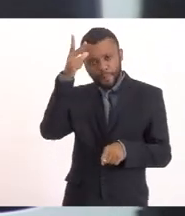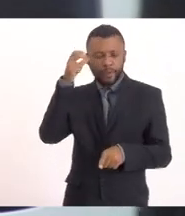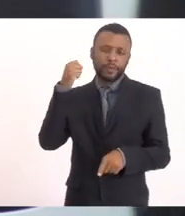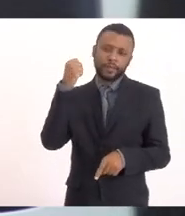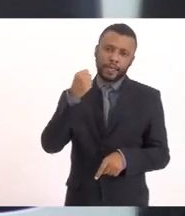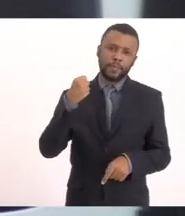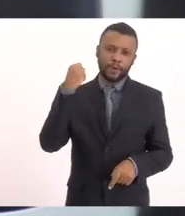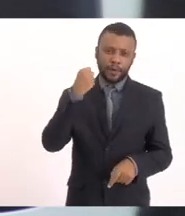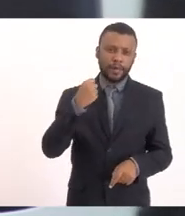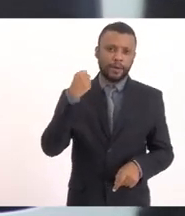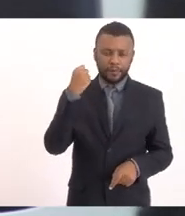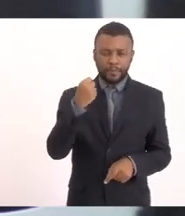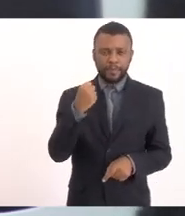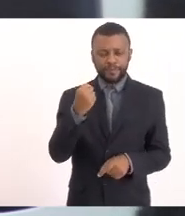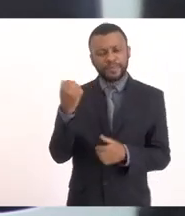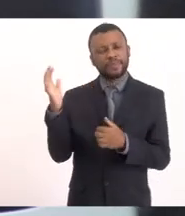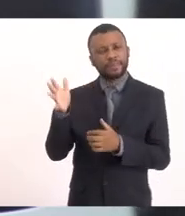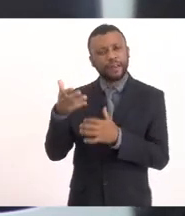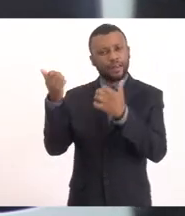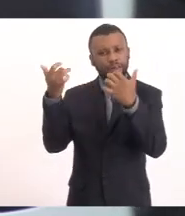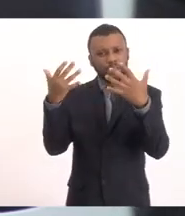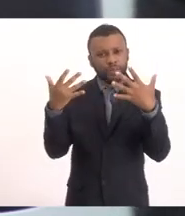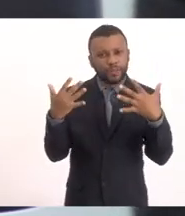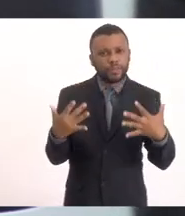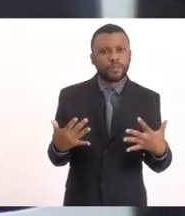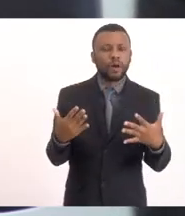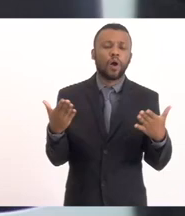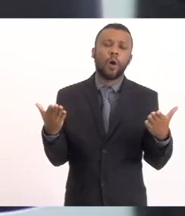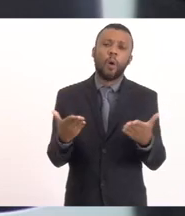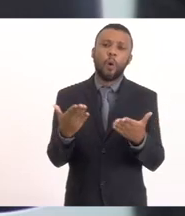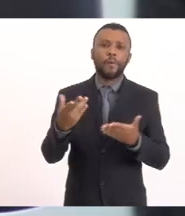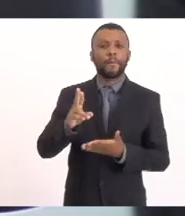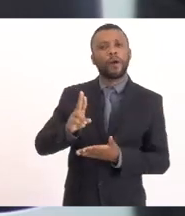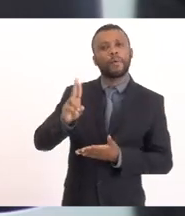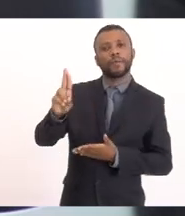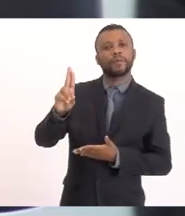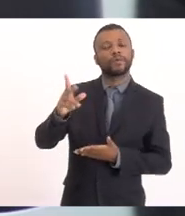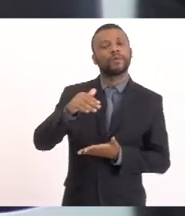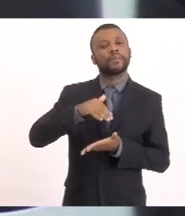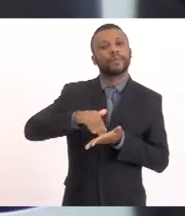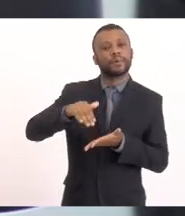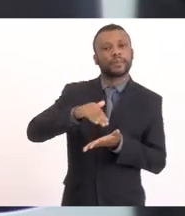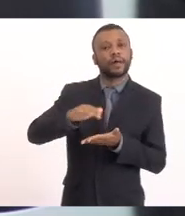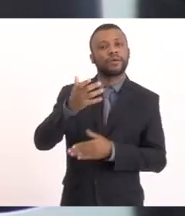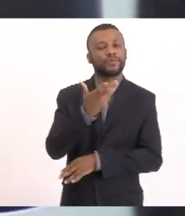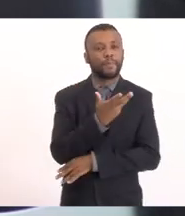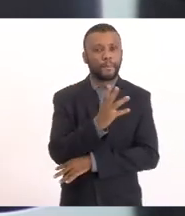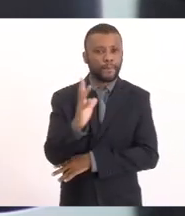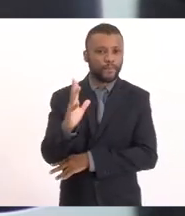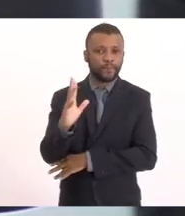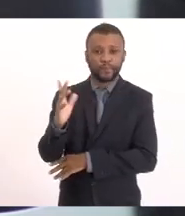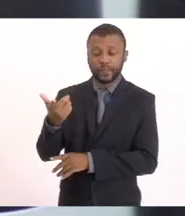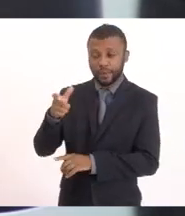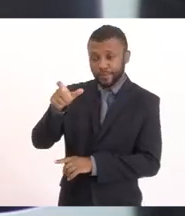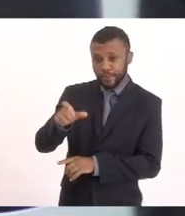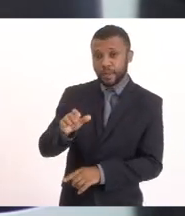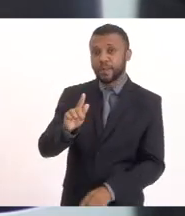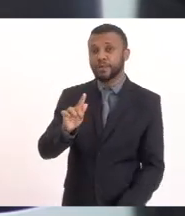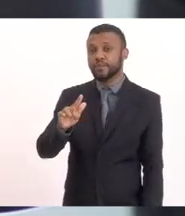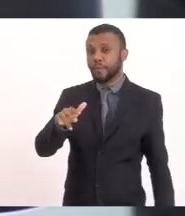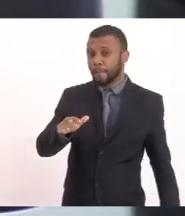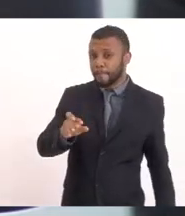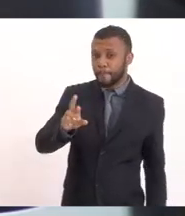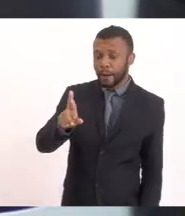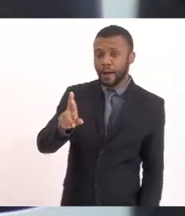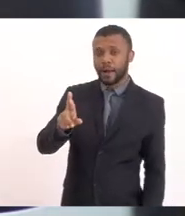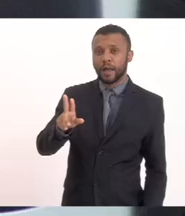qual Já falou Aqui hoje Pelo representante Secretário de Meio Ambiente Doutor Gilmar Rocha Falar o que